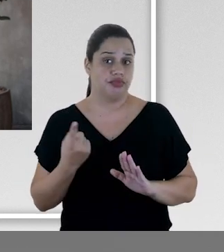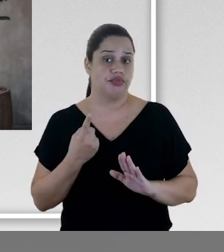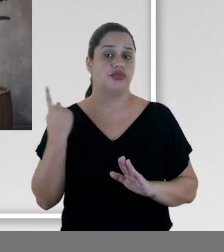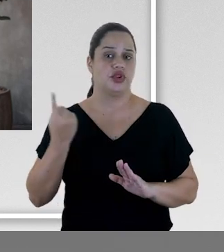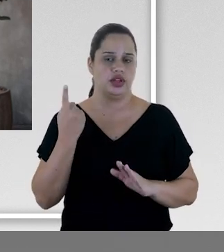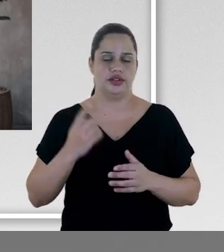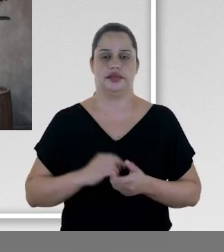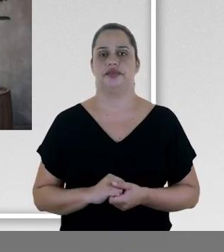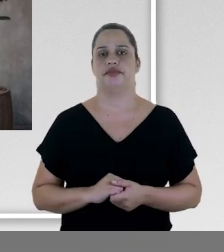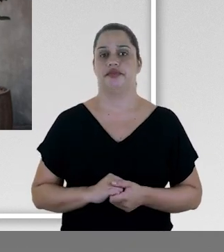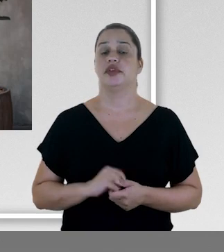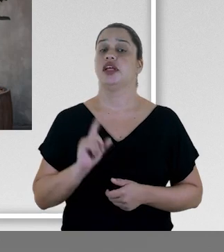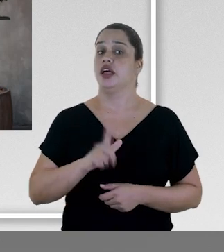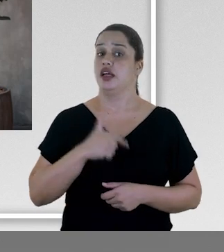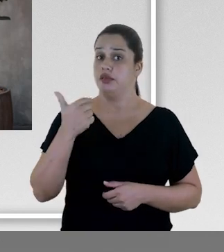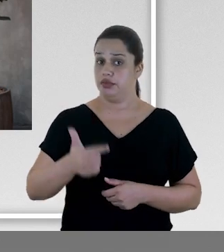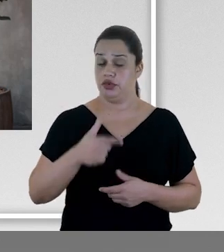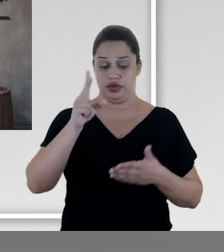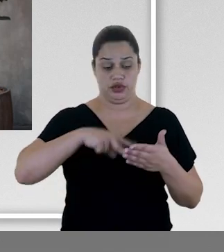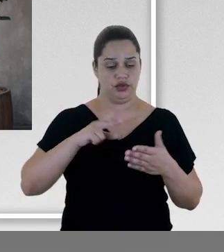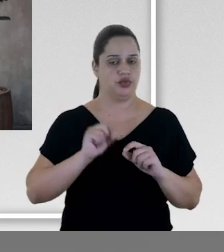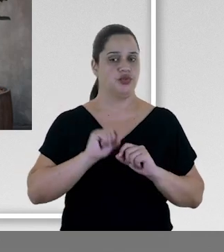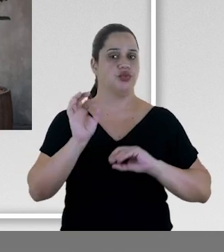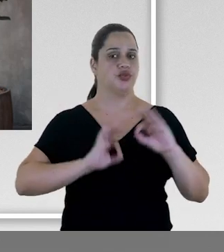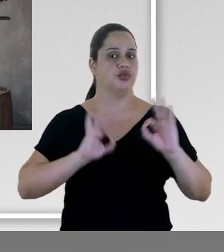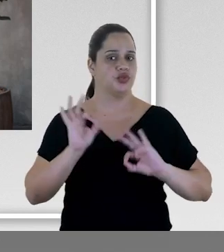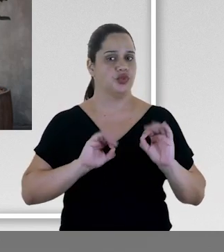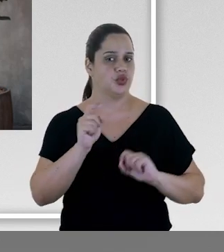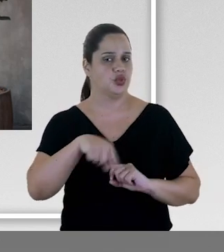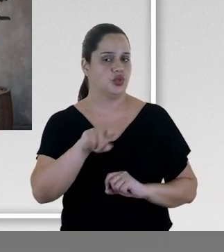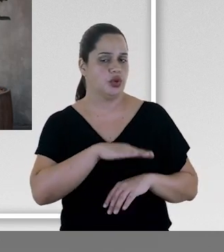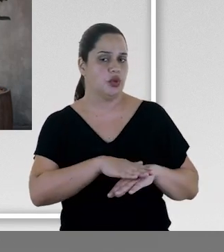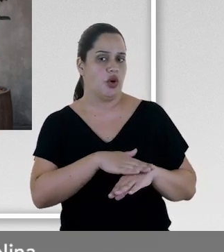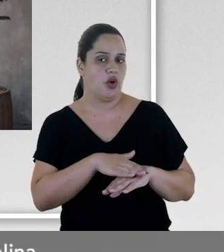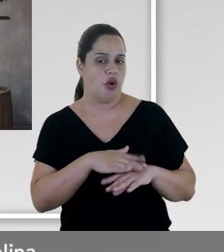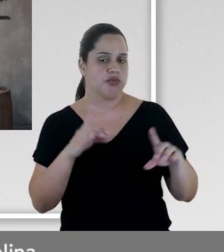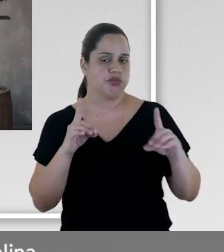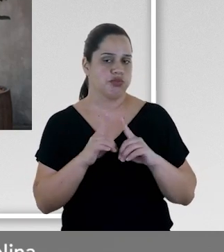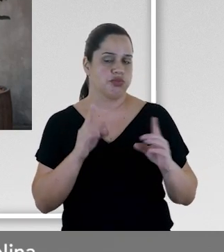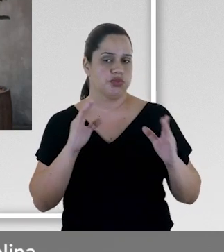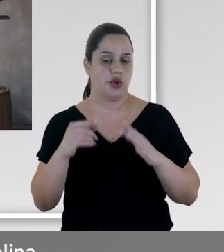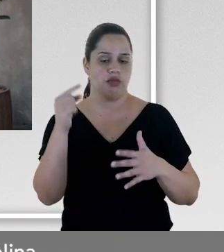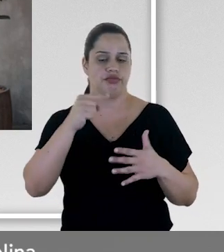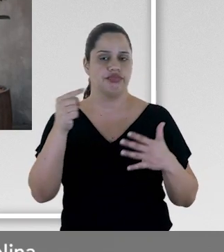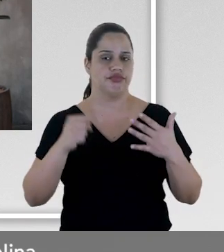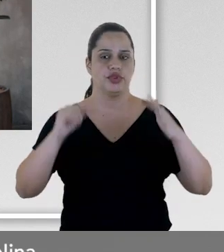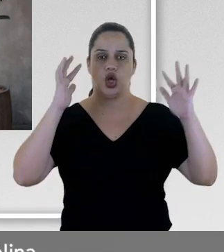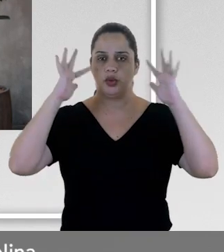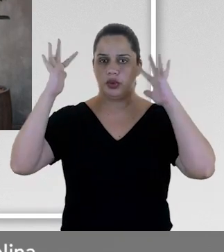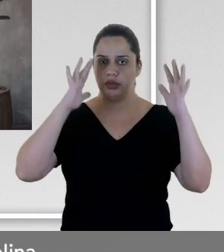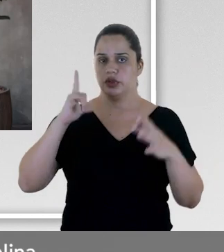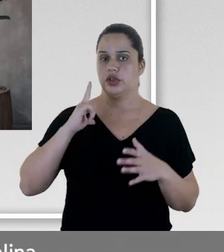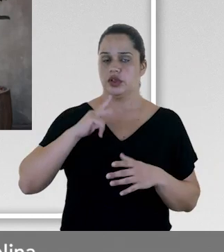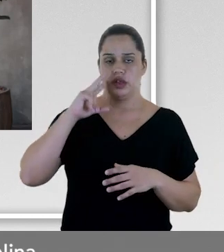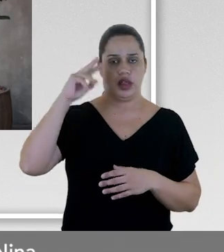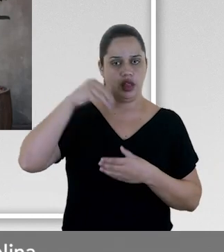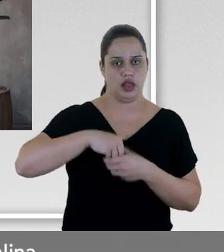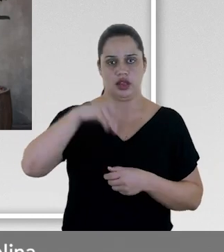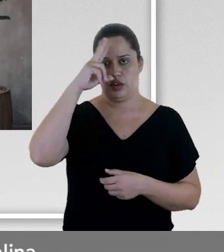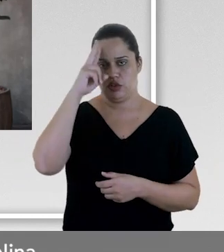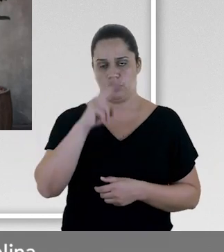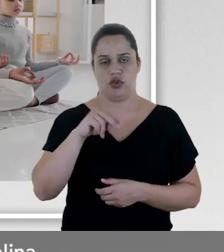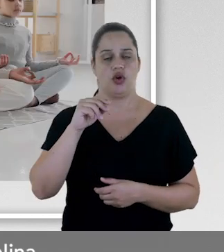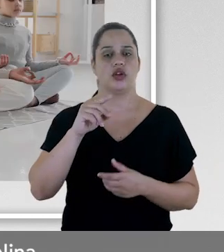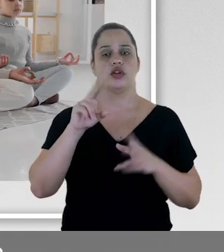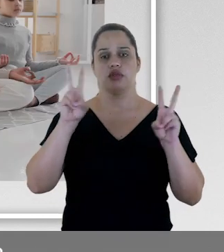Após essa leitura, organize uma conversa em sala sobre os elementos fantásticos da história